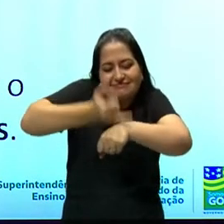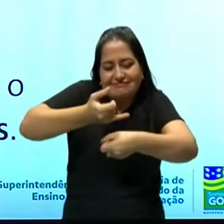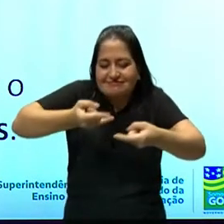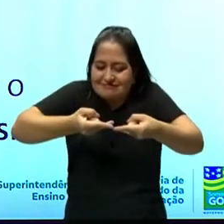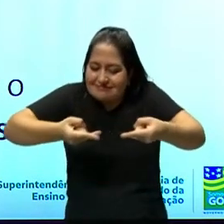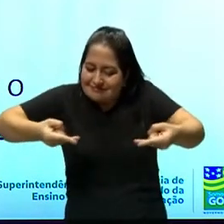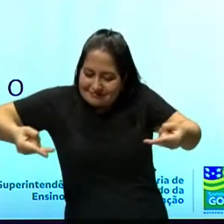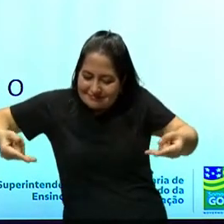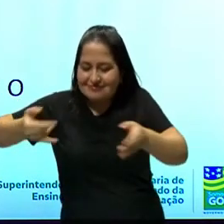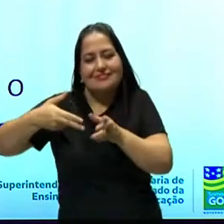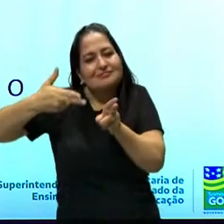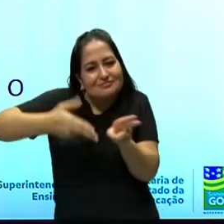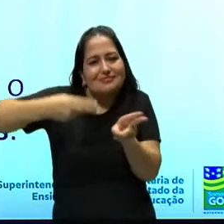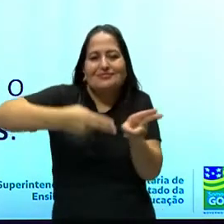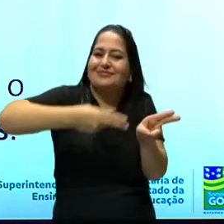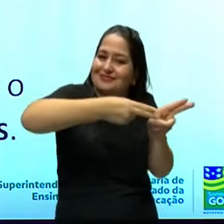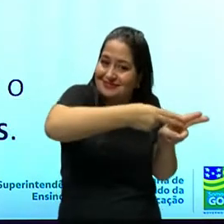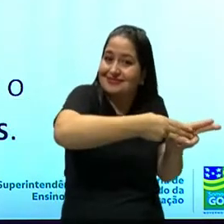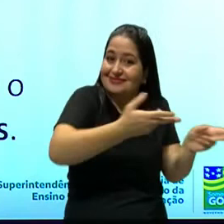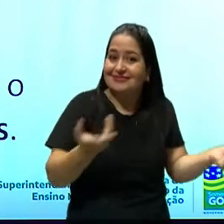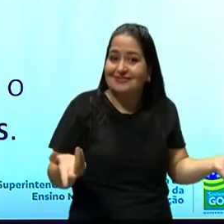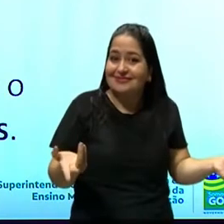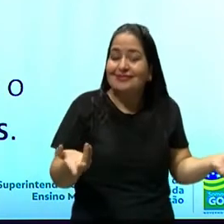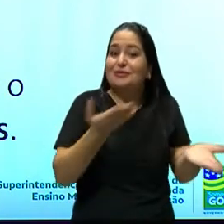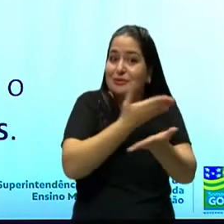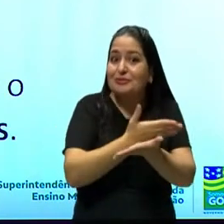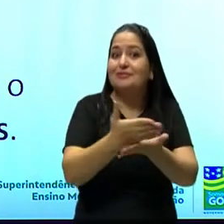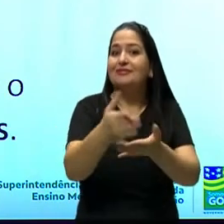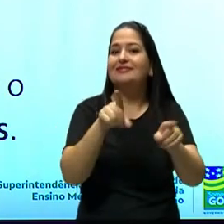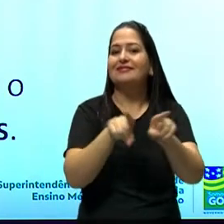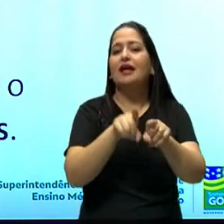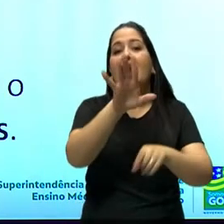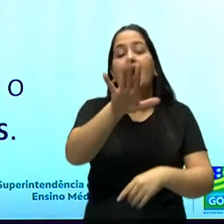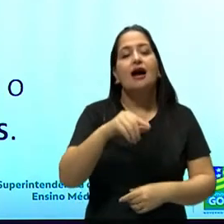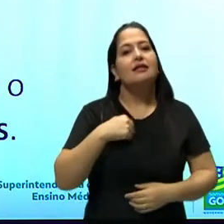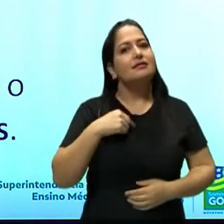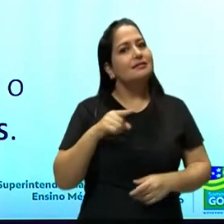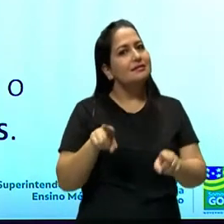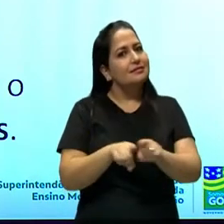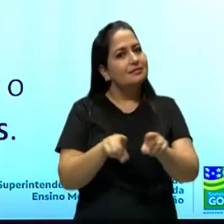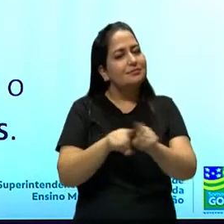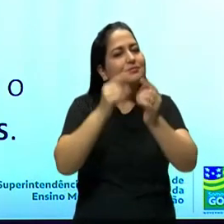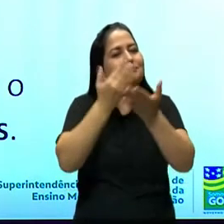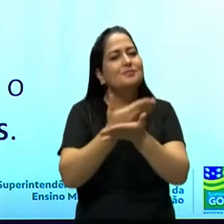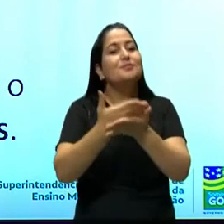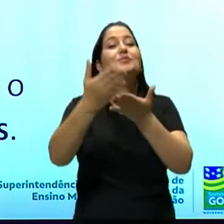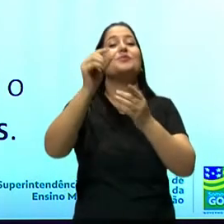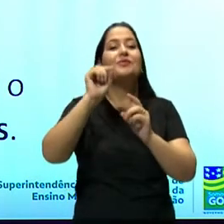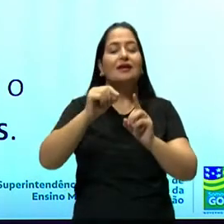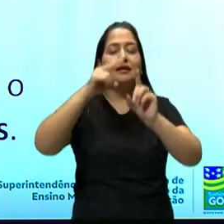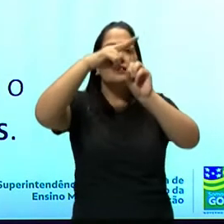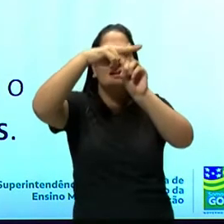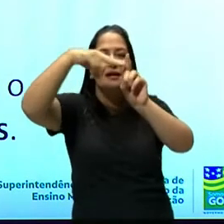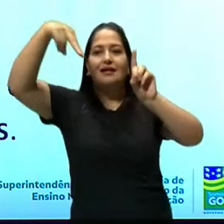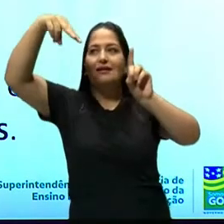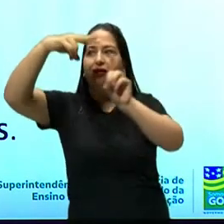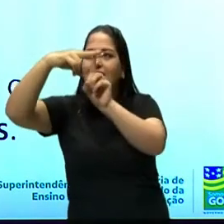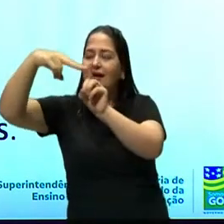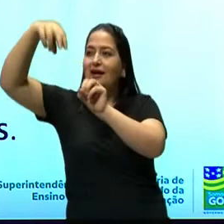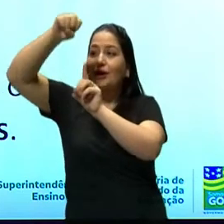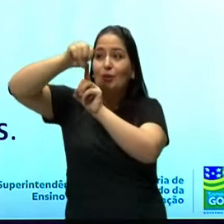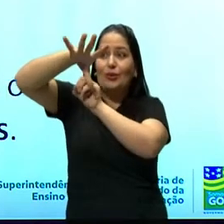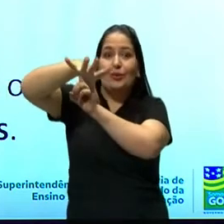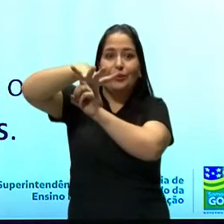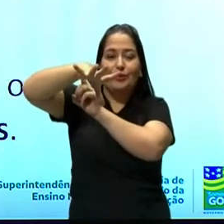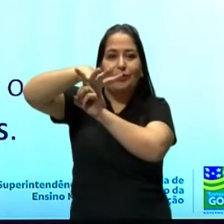Vai surgir algo que nós gostamos muito hoje em dia. A iluminação elétrica e o cinema. Quem que não gosta de cinema,